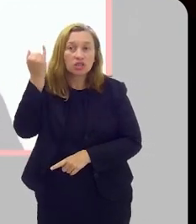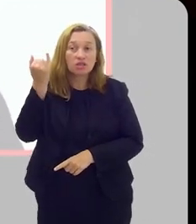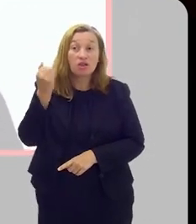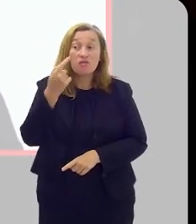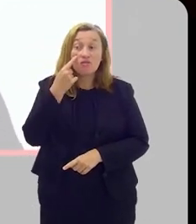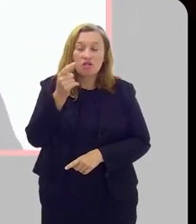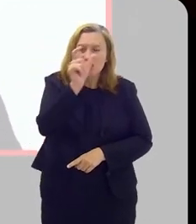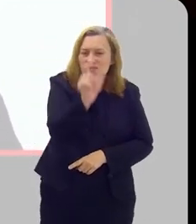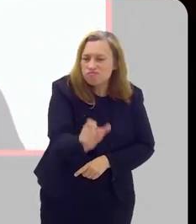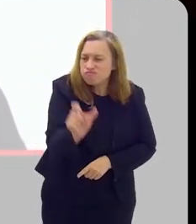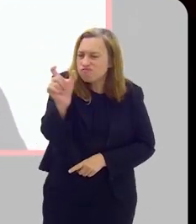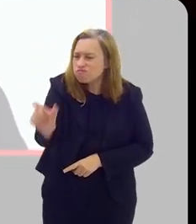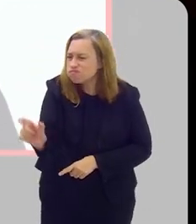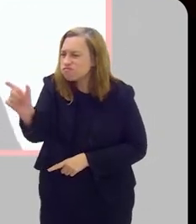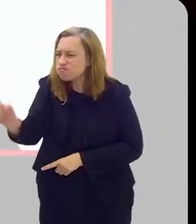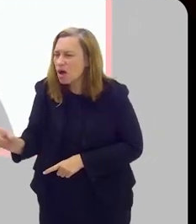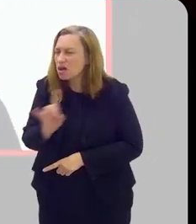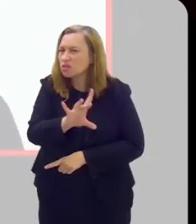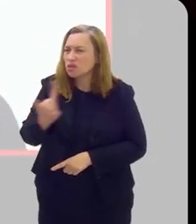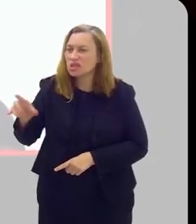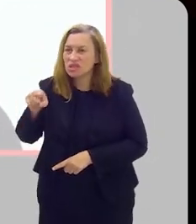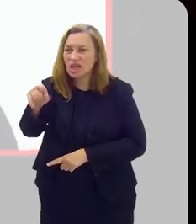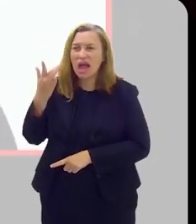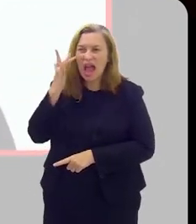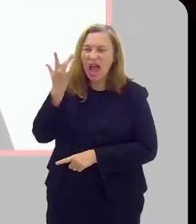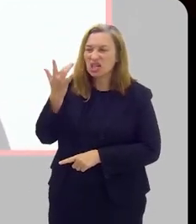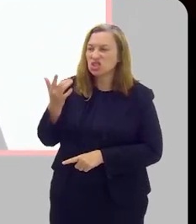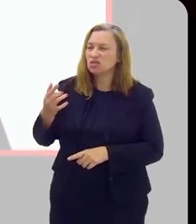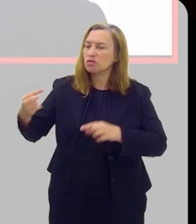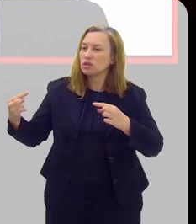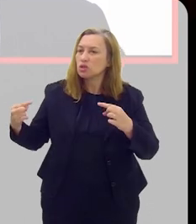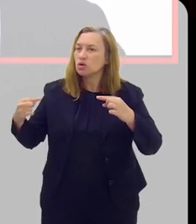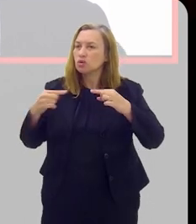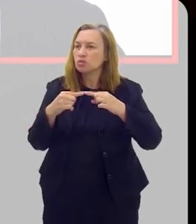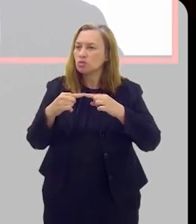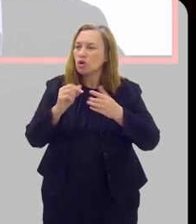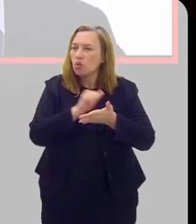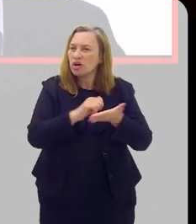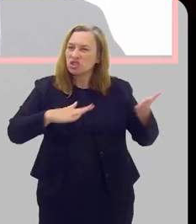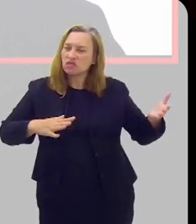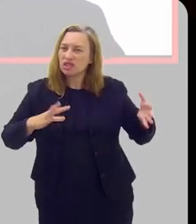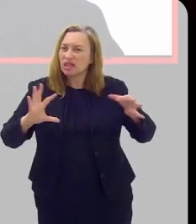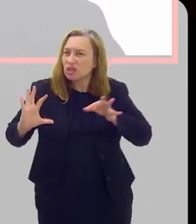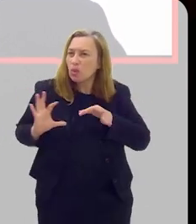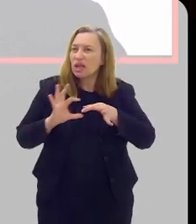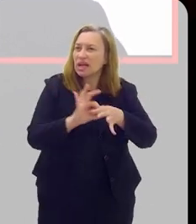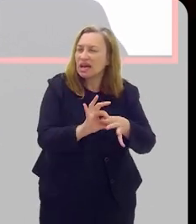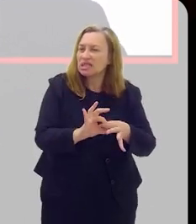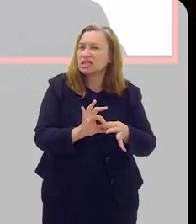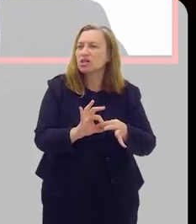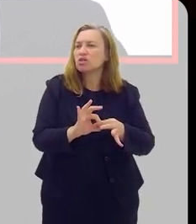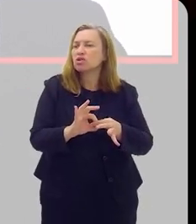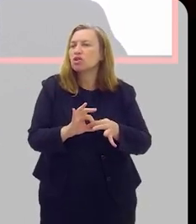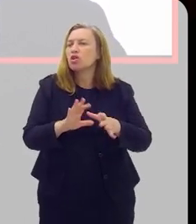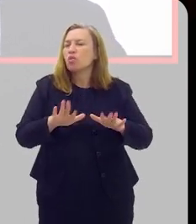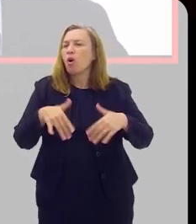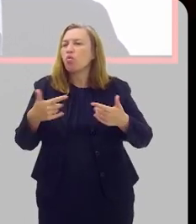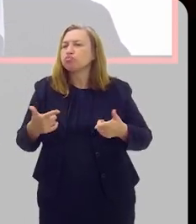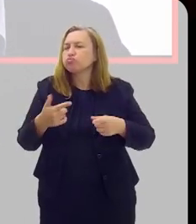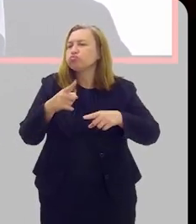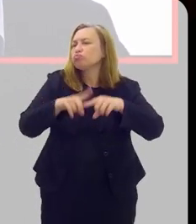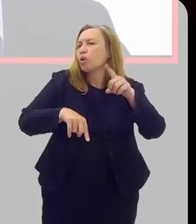para ver para cada caso, se você acha que você se enquadra numa atividade ali que possa ter alguma ligação com algum